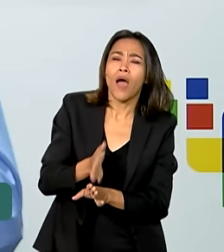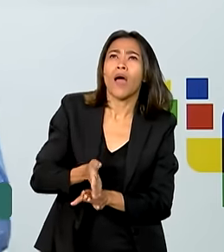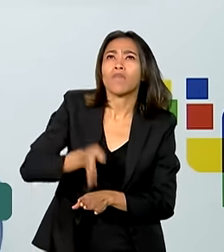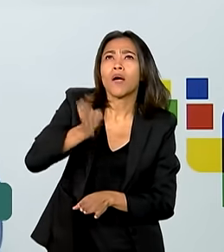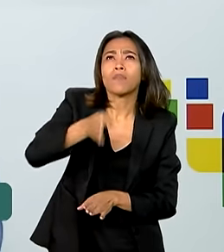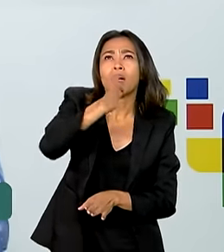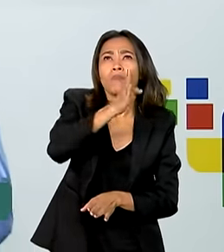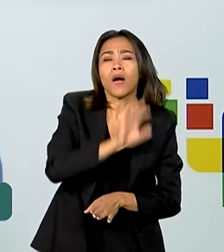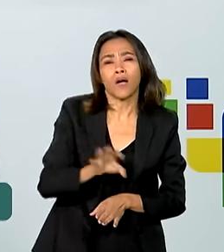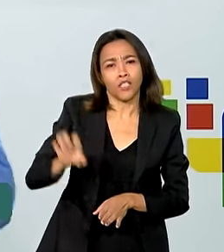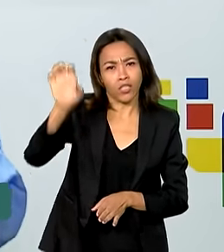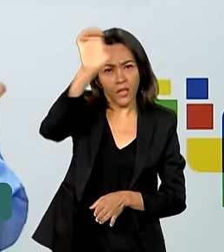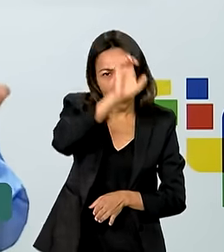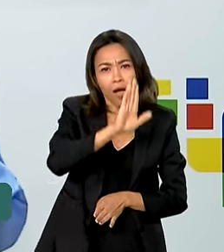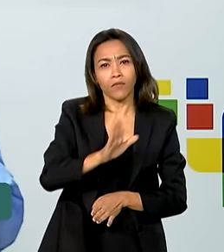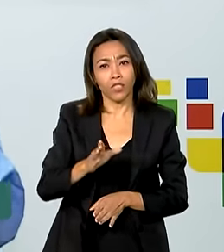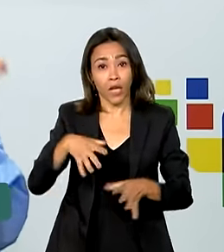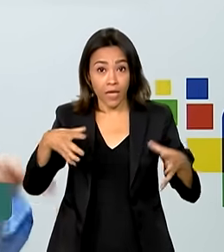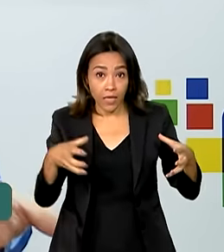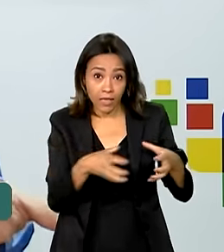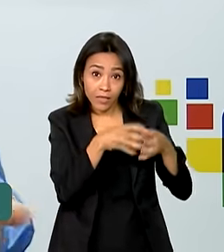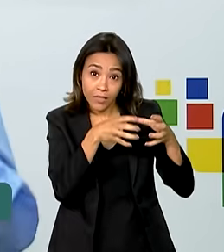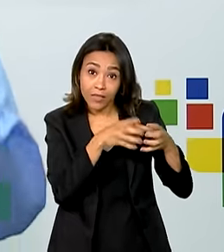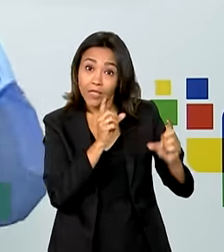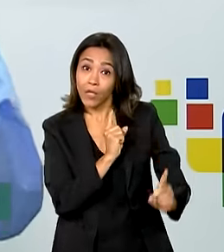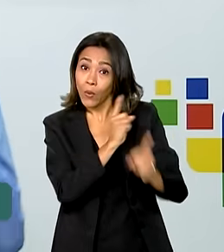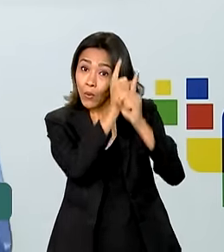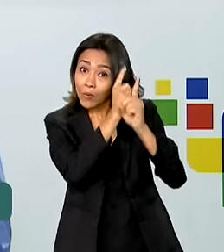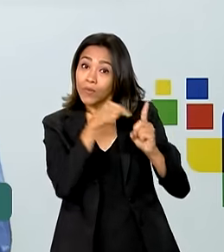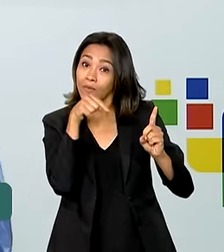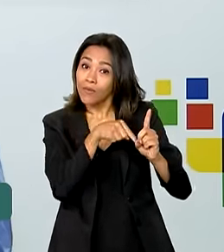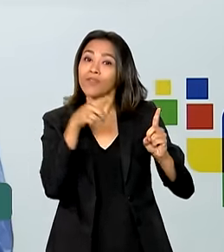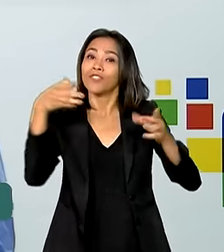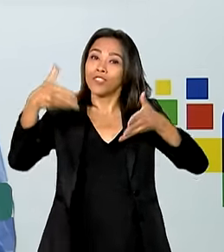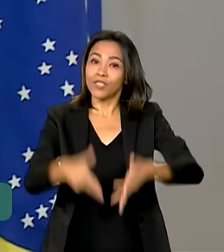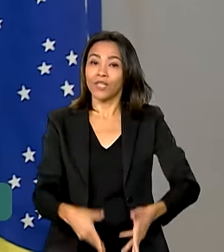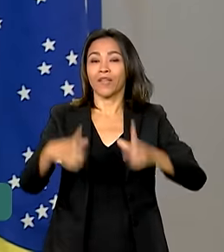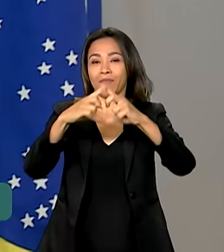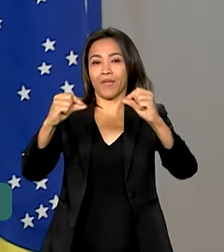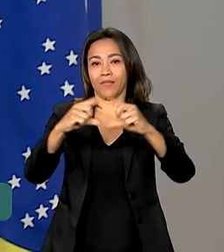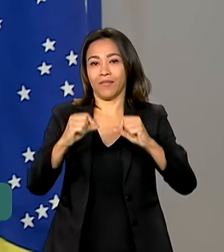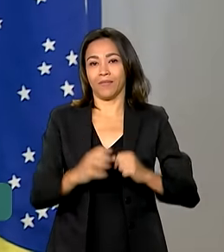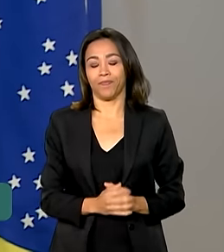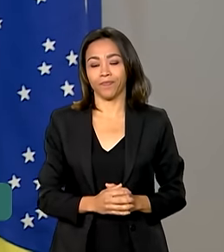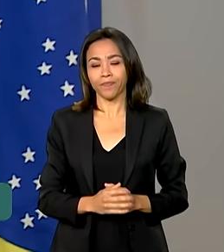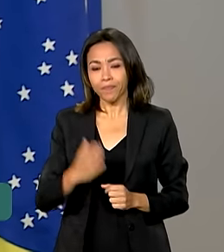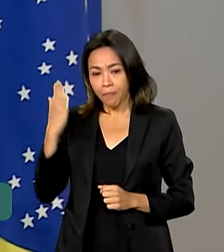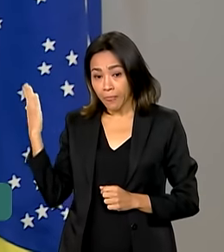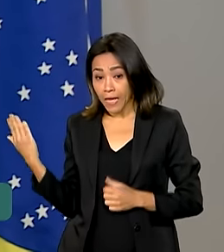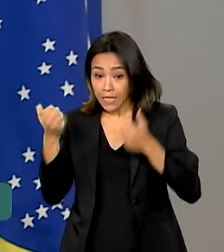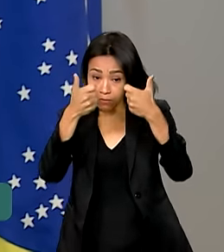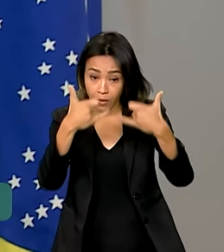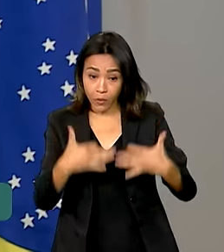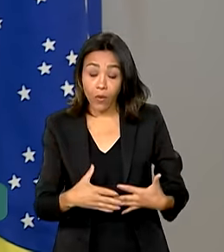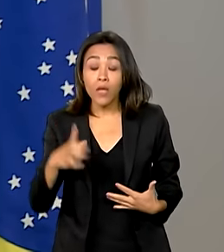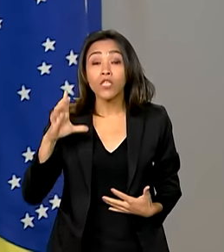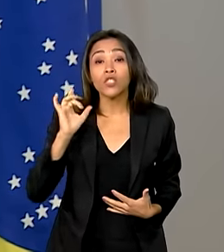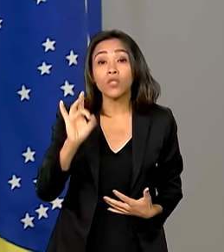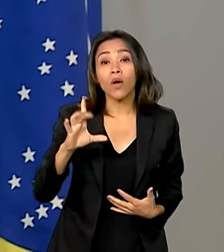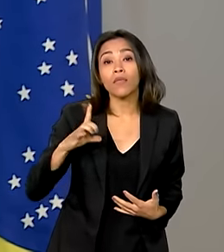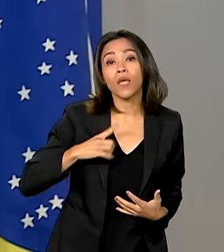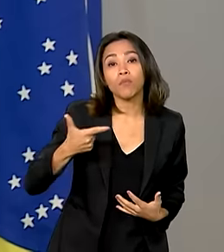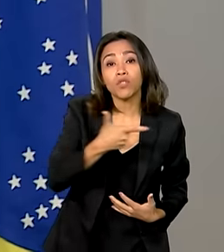evento que promove o novo Brasil mais produtivo chega à Brasília. Nós só temos 20% de